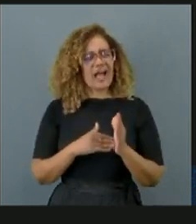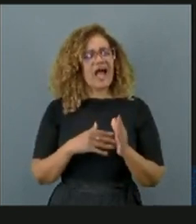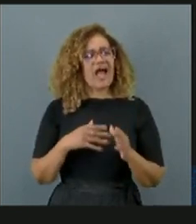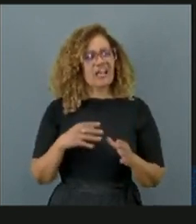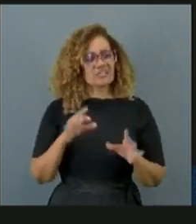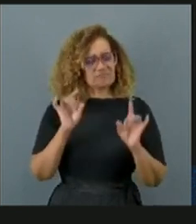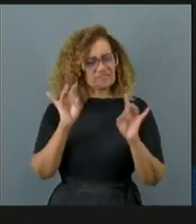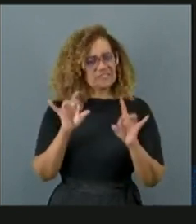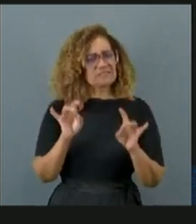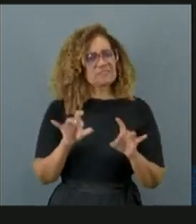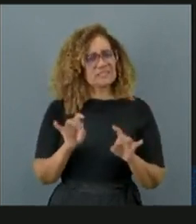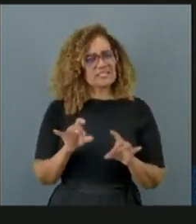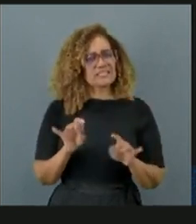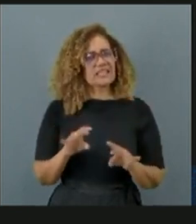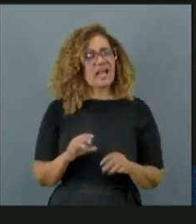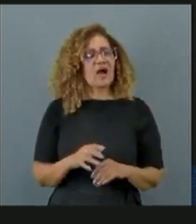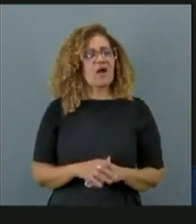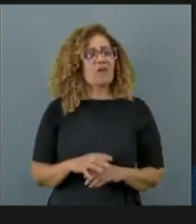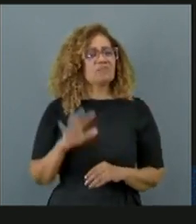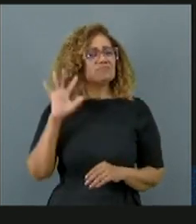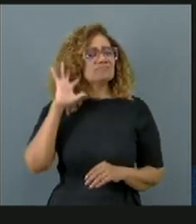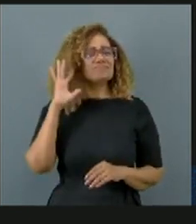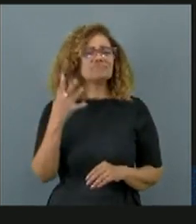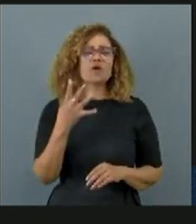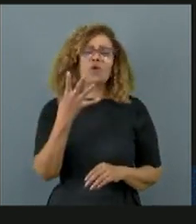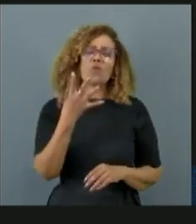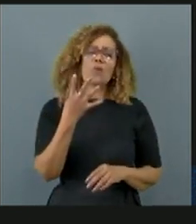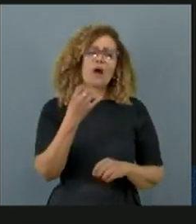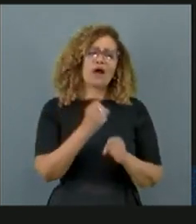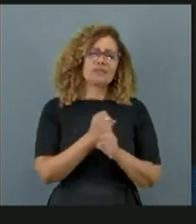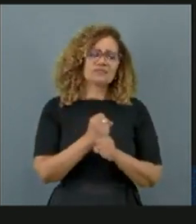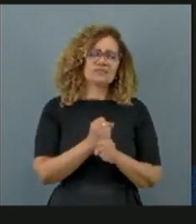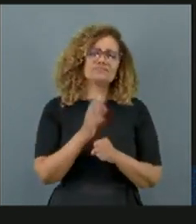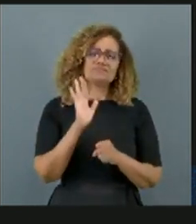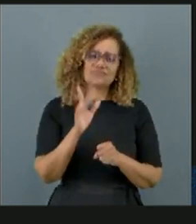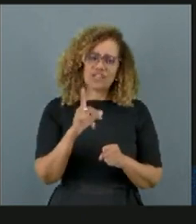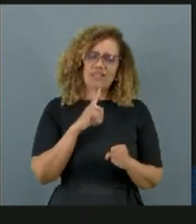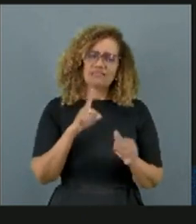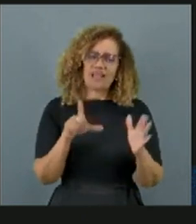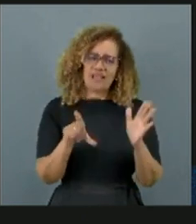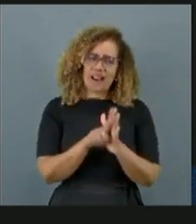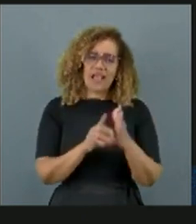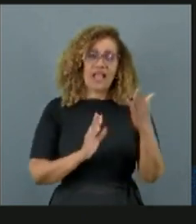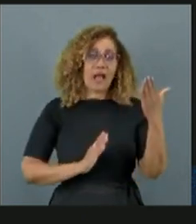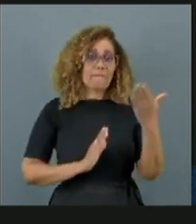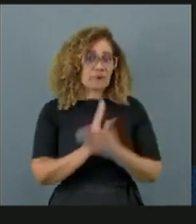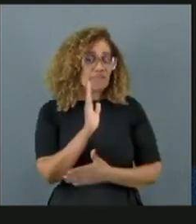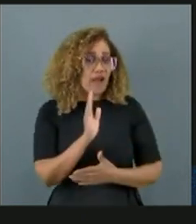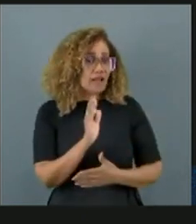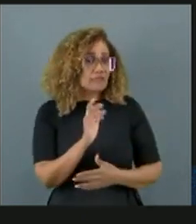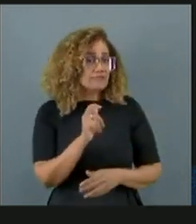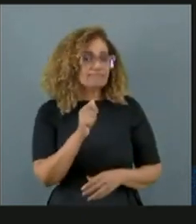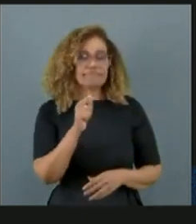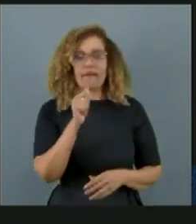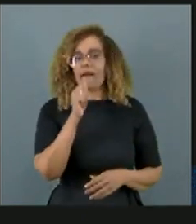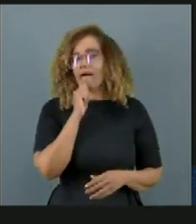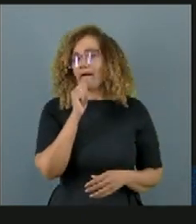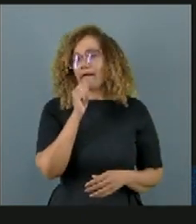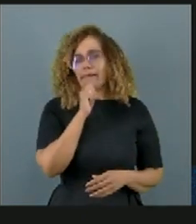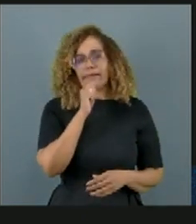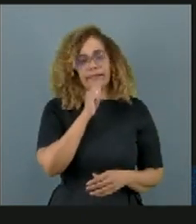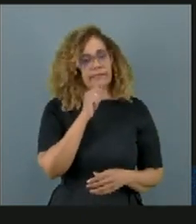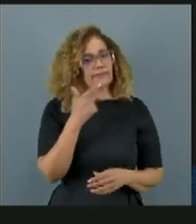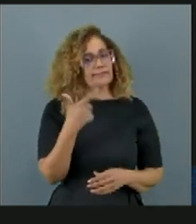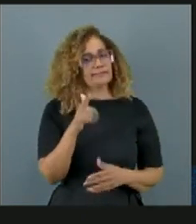porque há quatro anos nós já temos uma lei aprovada e ela até hoje não foi implementada